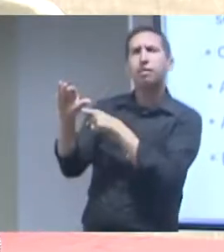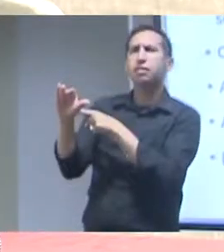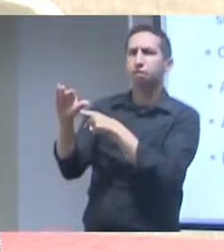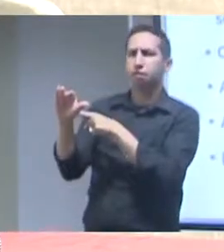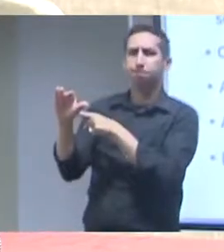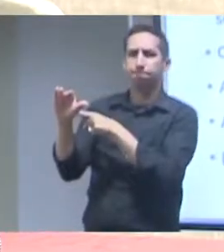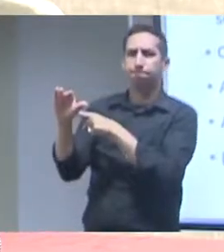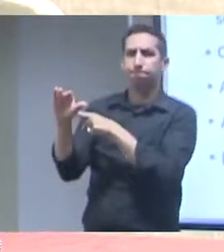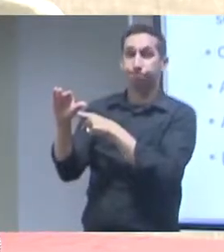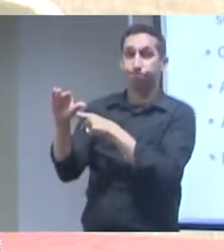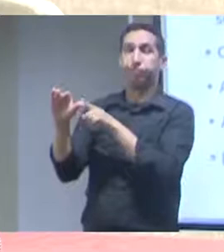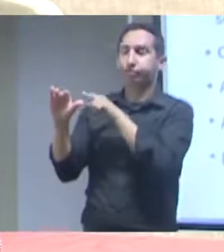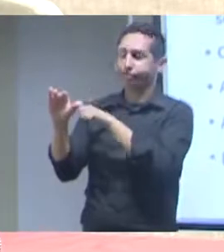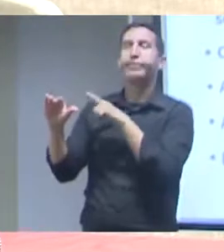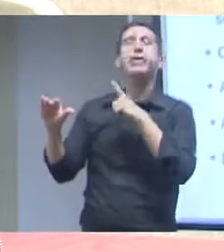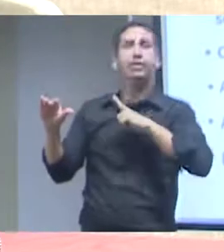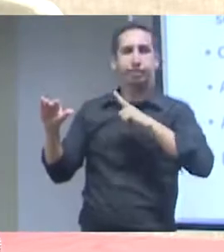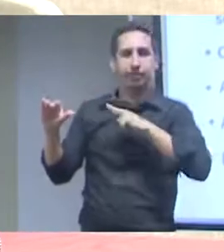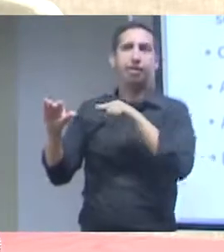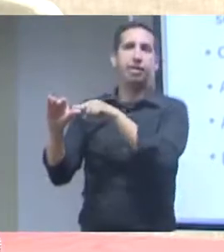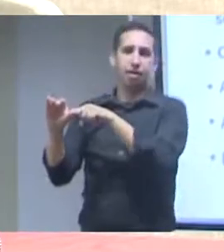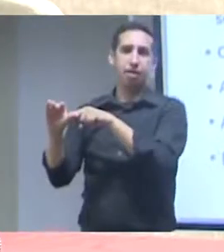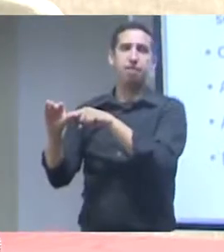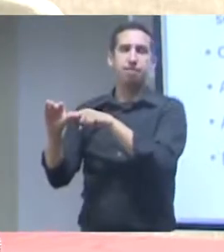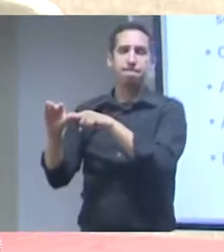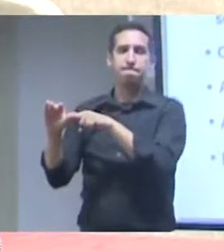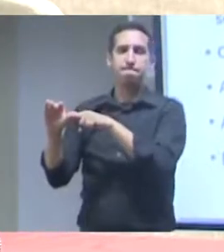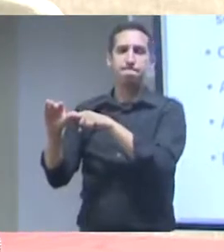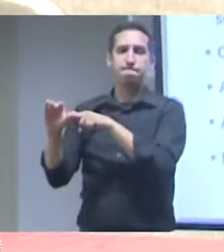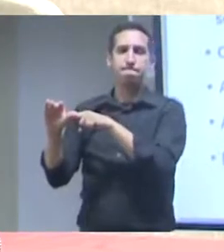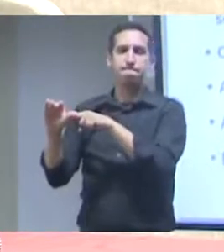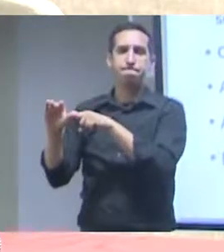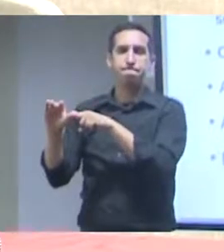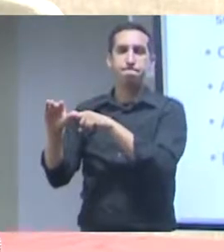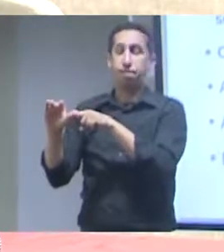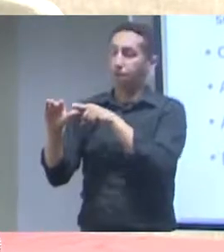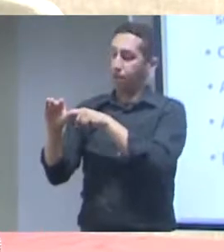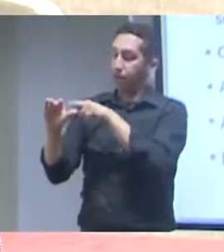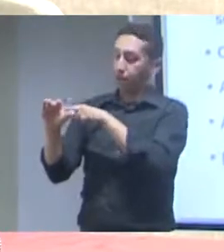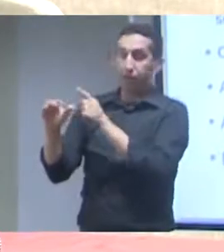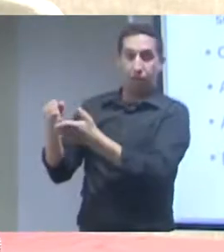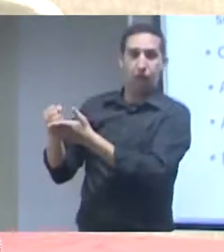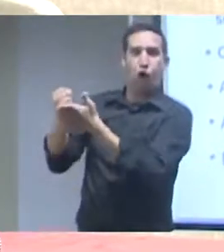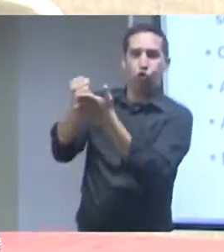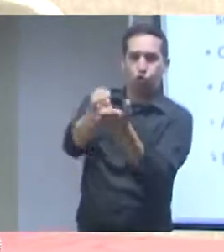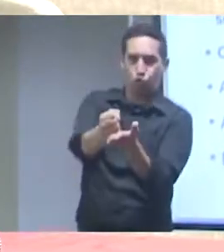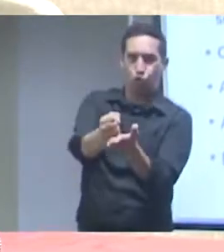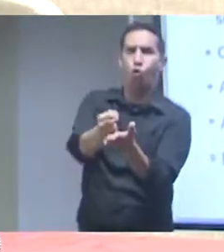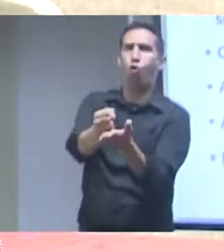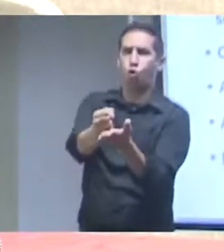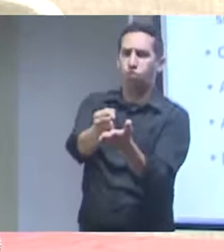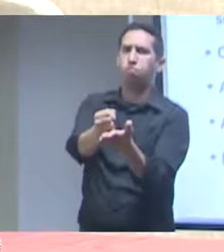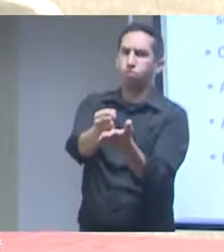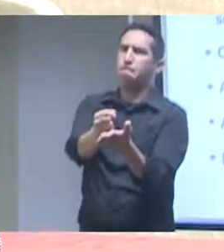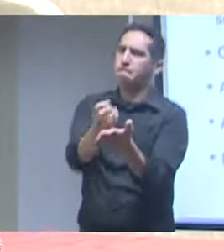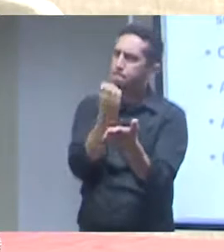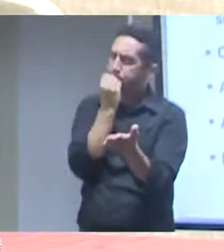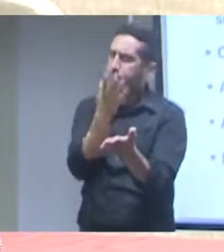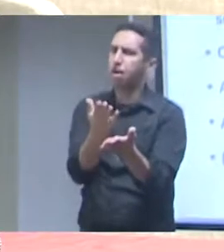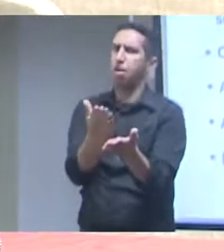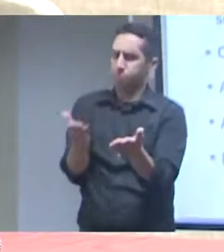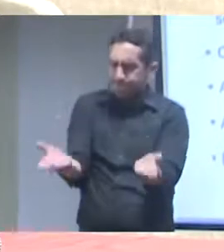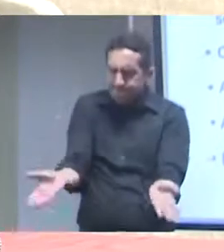que contribuiu fortemente para o avanço da qualidade de vida